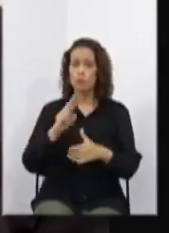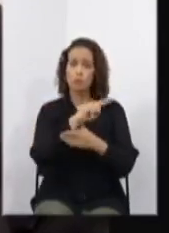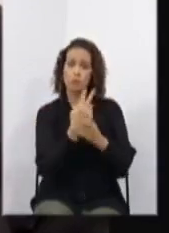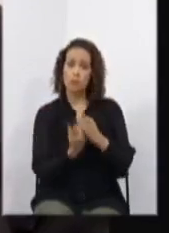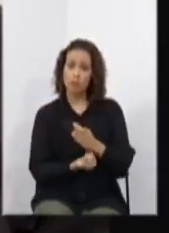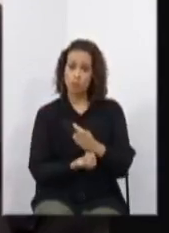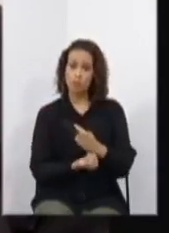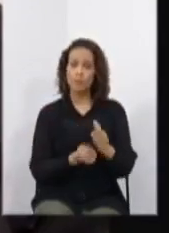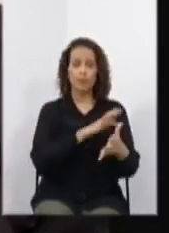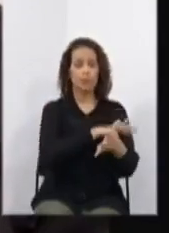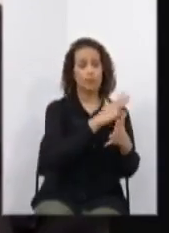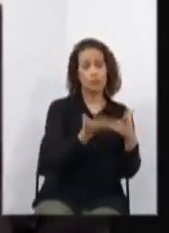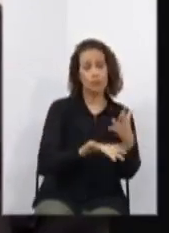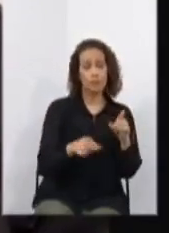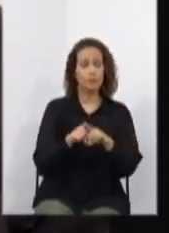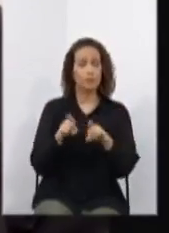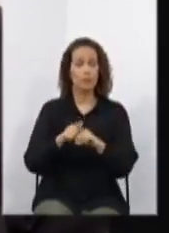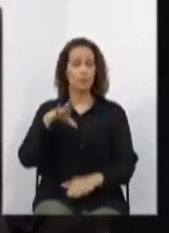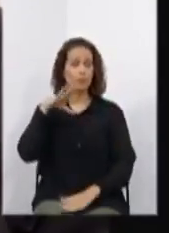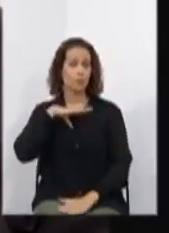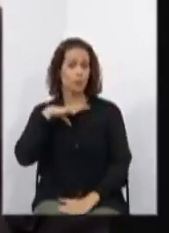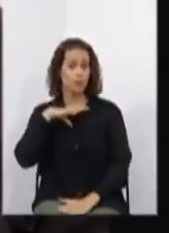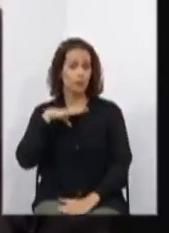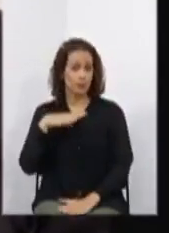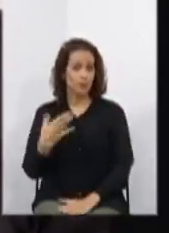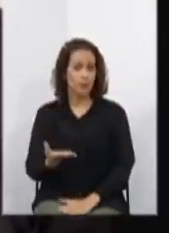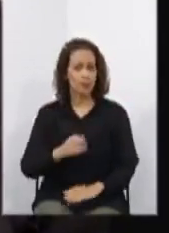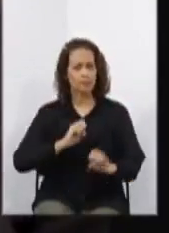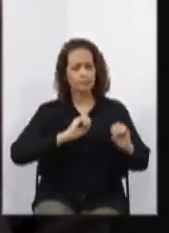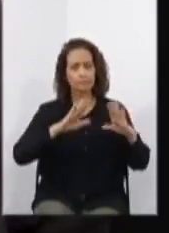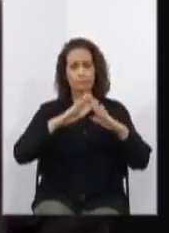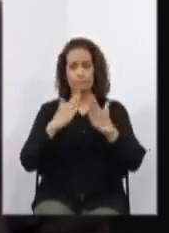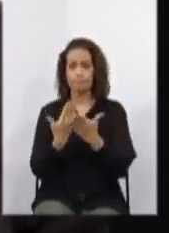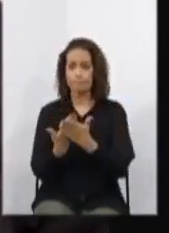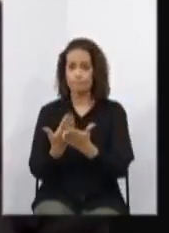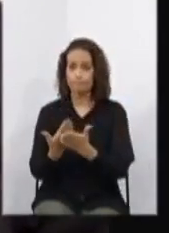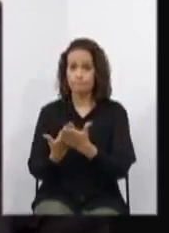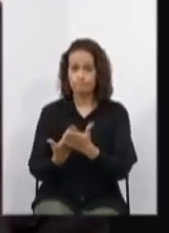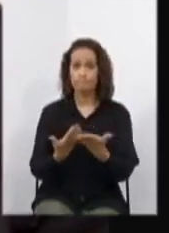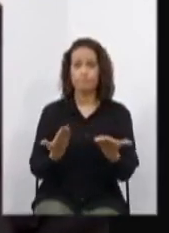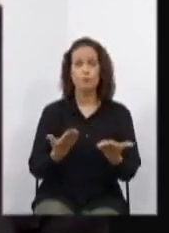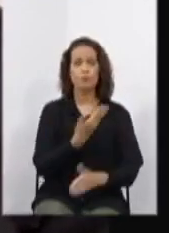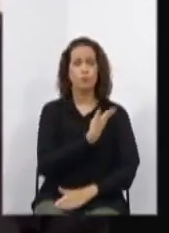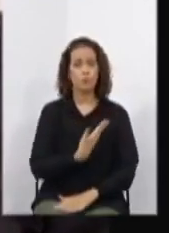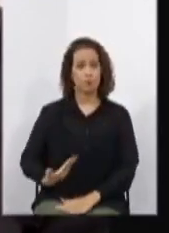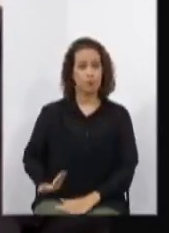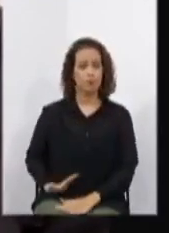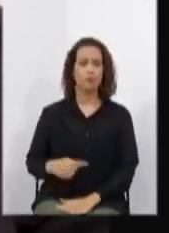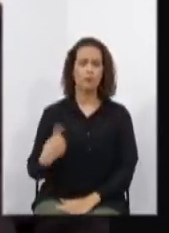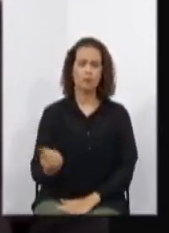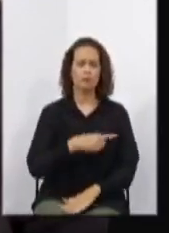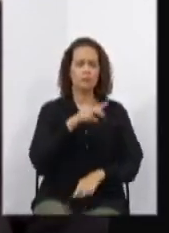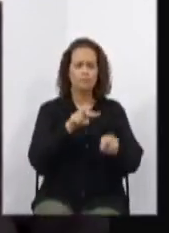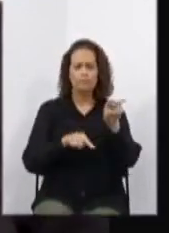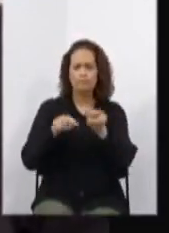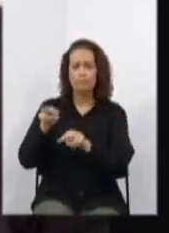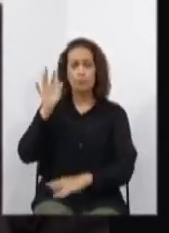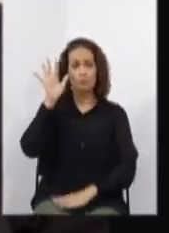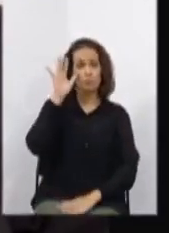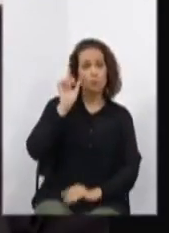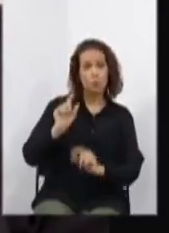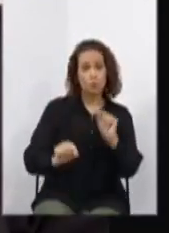português, na rede estadual de ensino. Em nossa análise, no primeiro turno, observamos que,